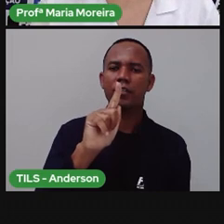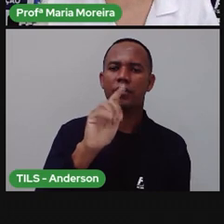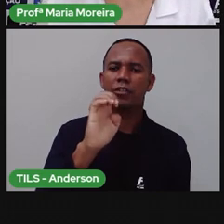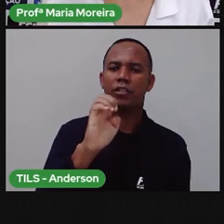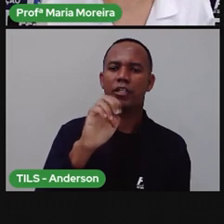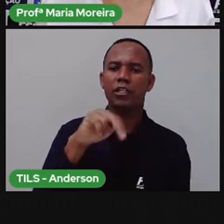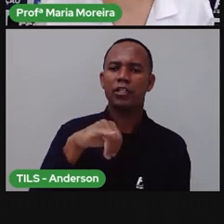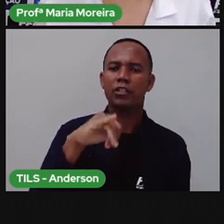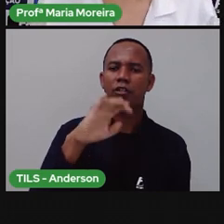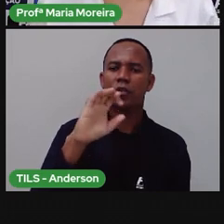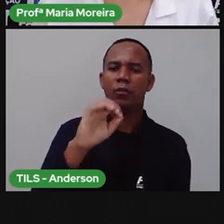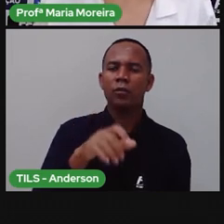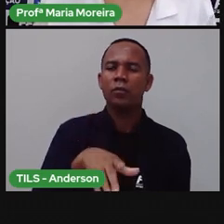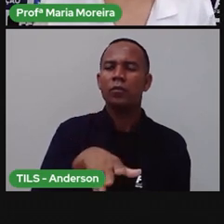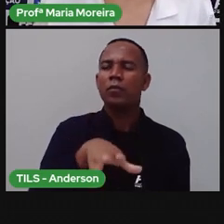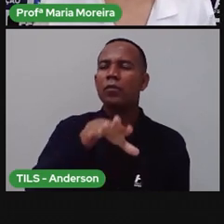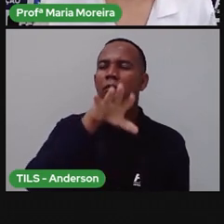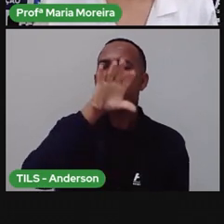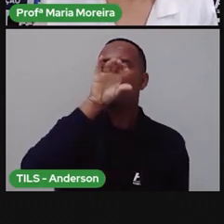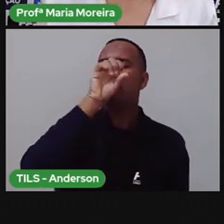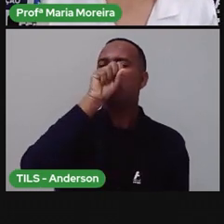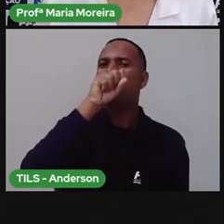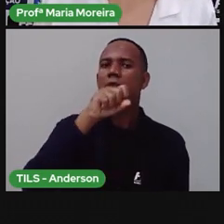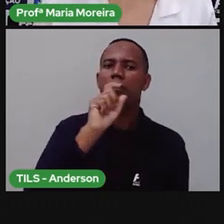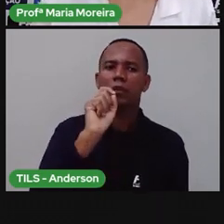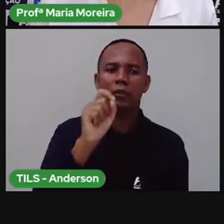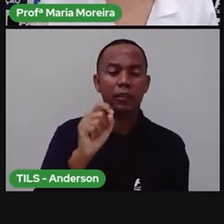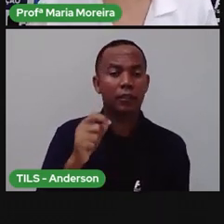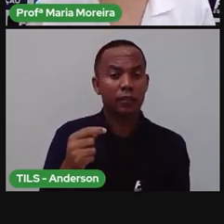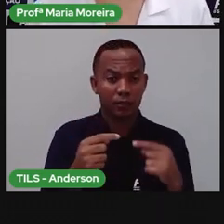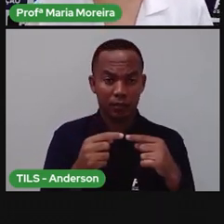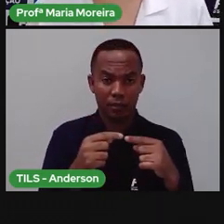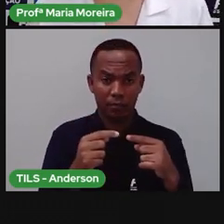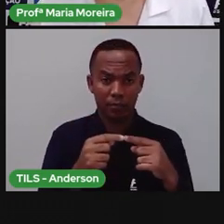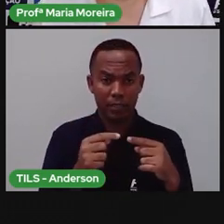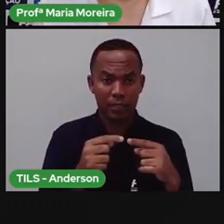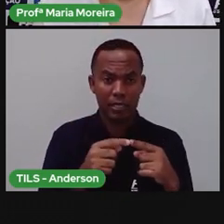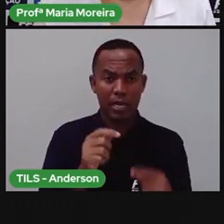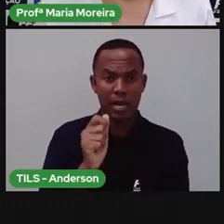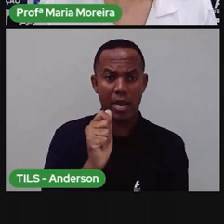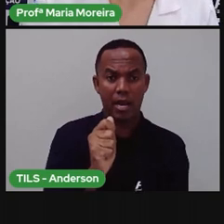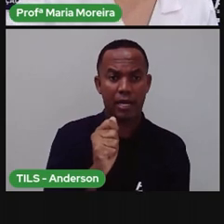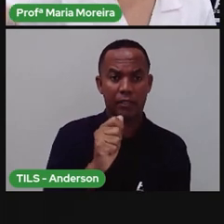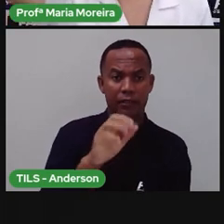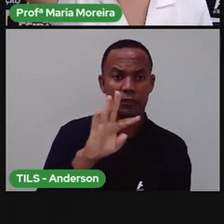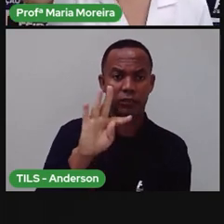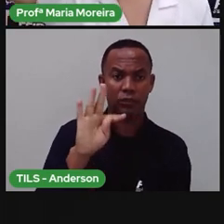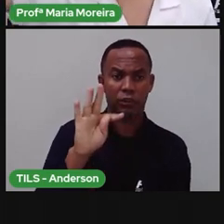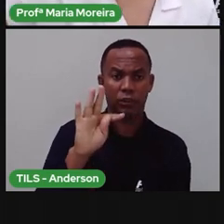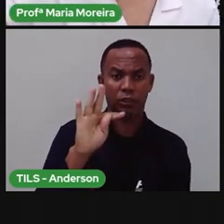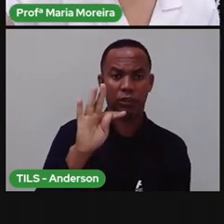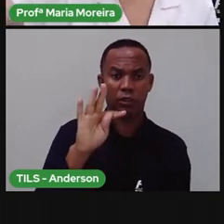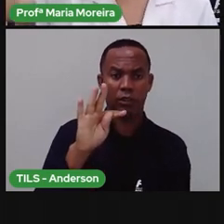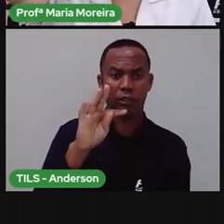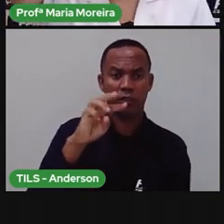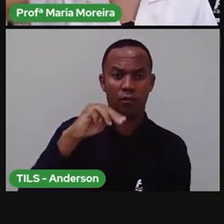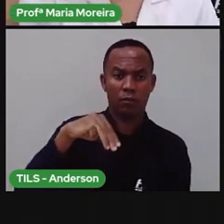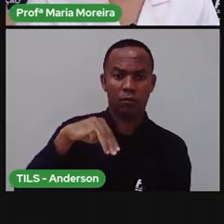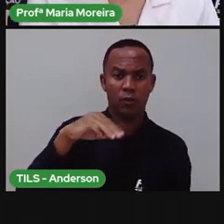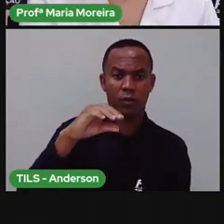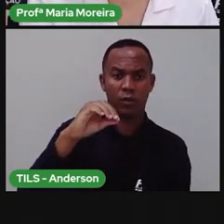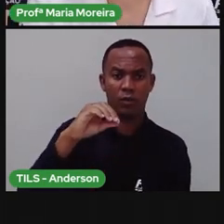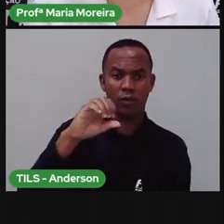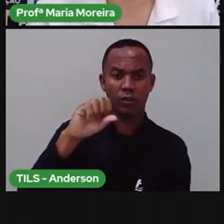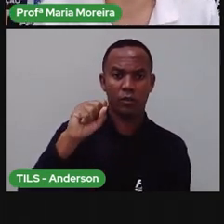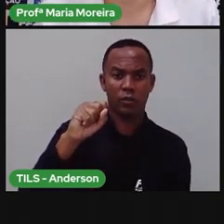e solta o que? gás carbônico. A atmosfera é a camada gasosa, né? Que é isso aqui, é o ar. O ar,